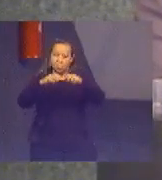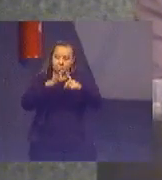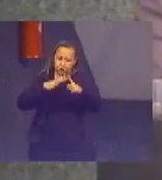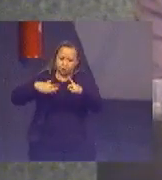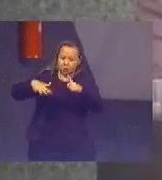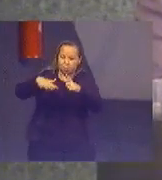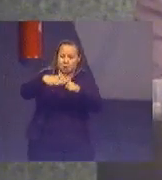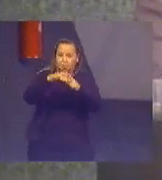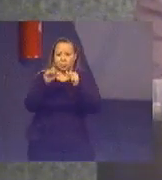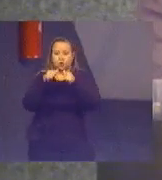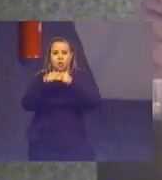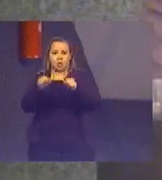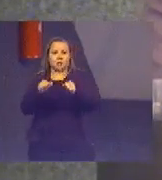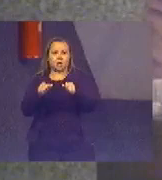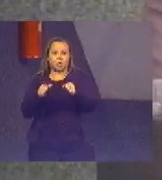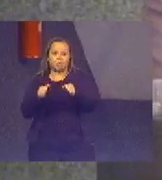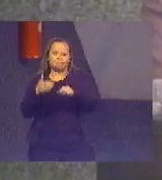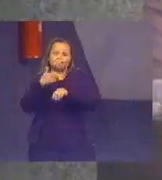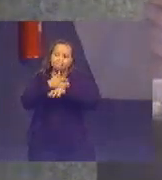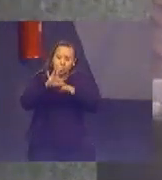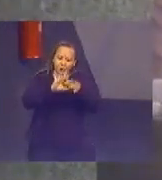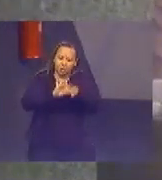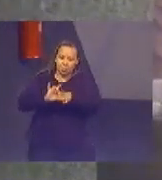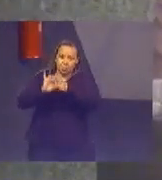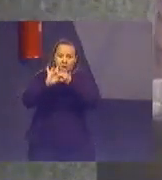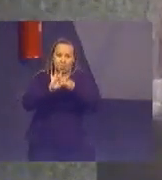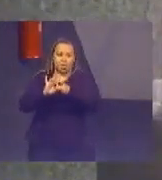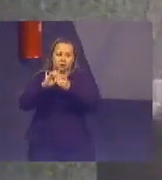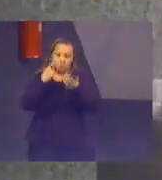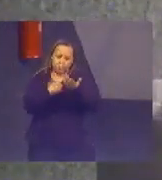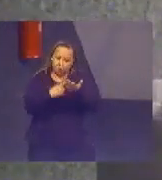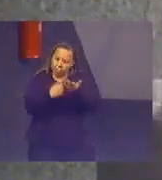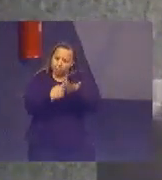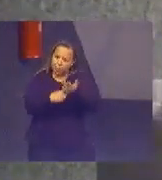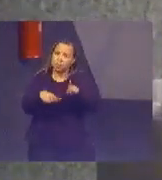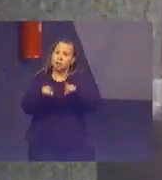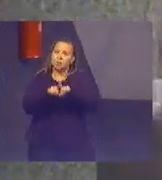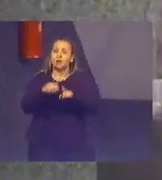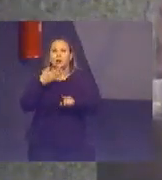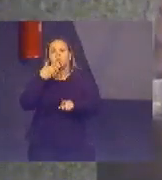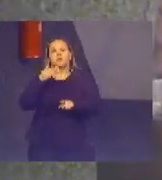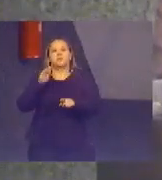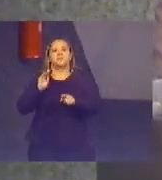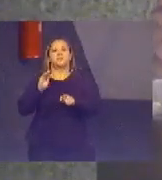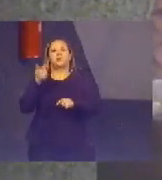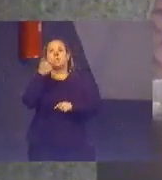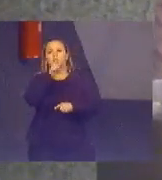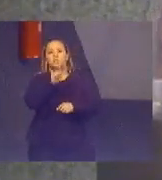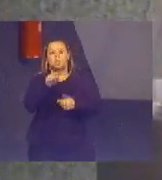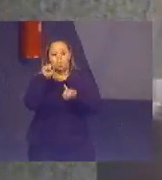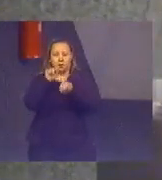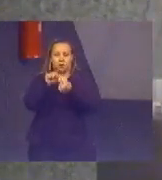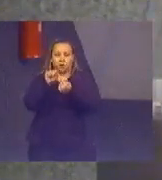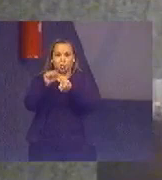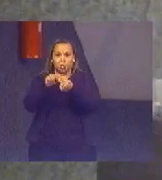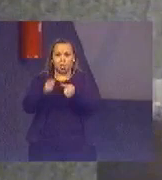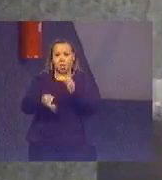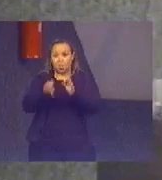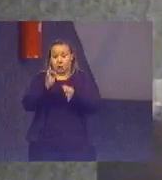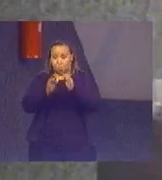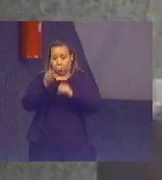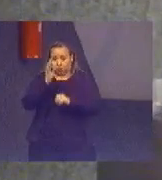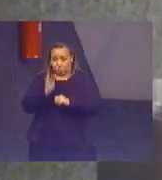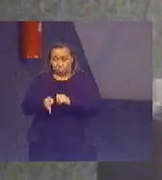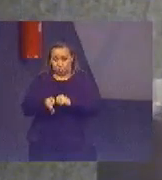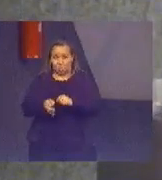integrada e comprometida para atingir esses objetivos. Então, o Tribunal, juntamente com a Agência